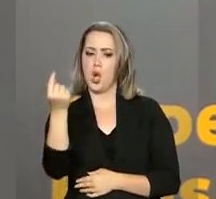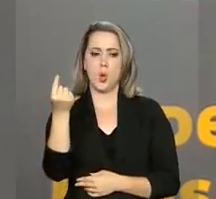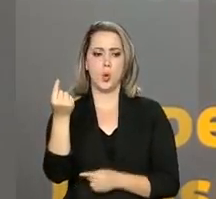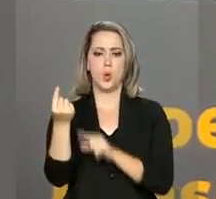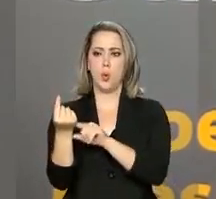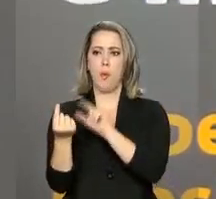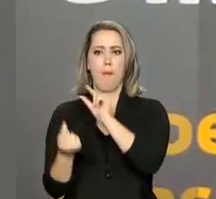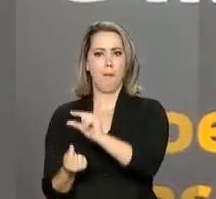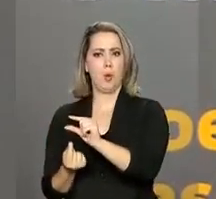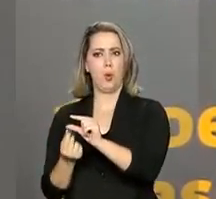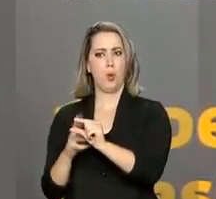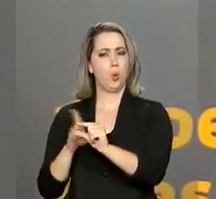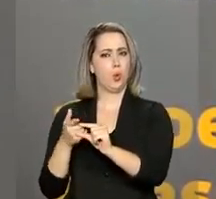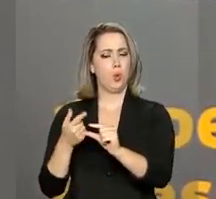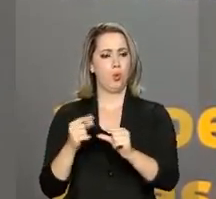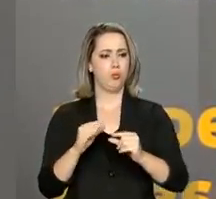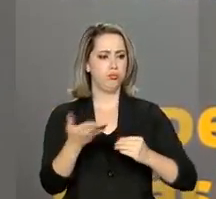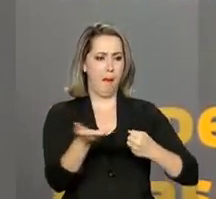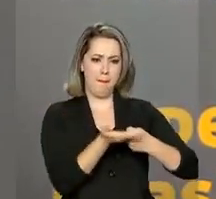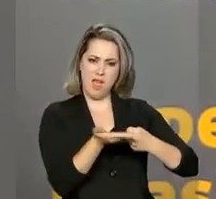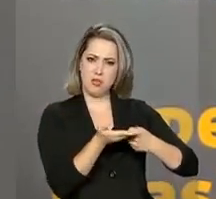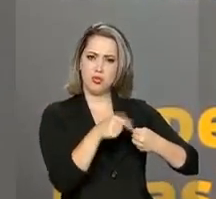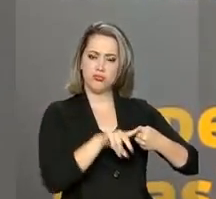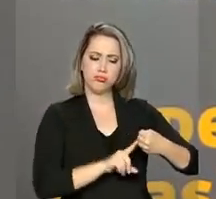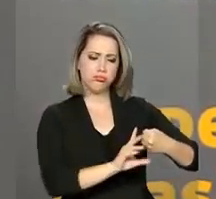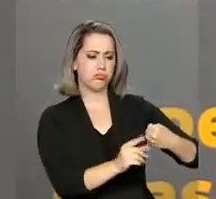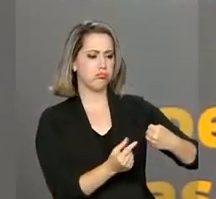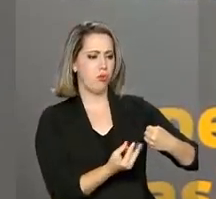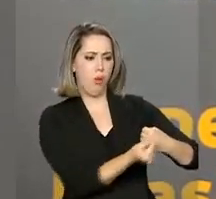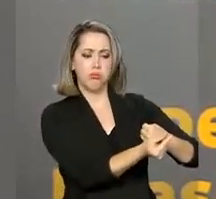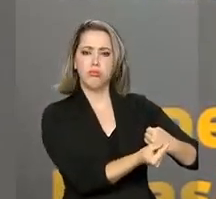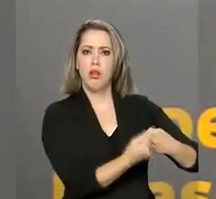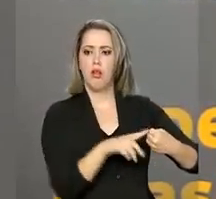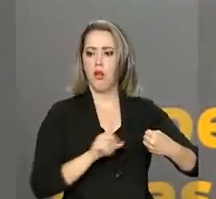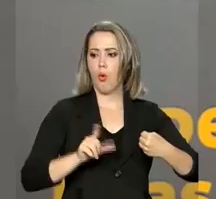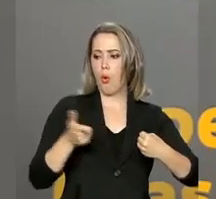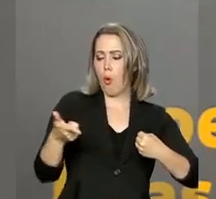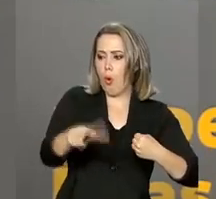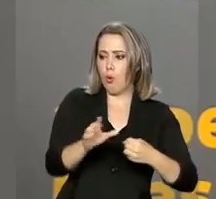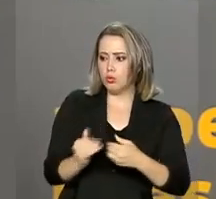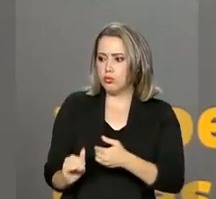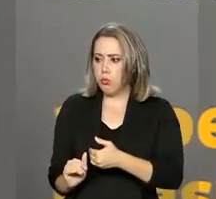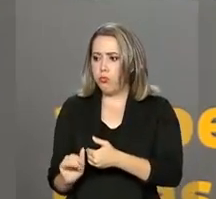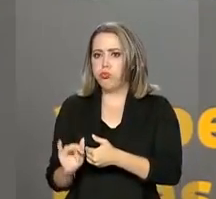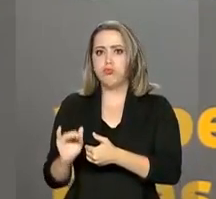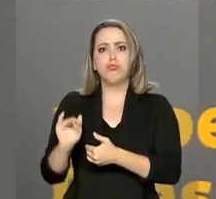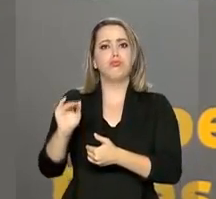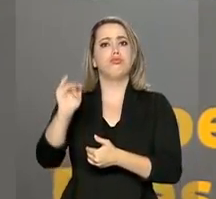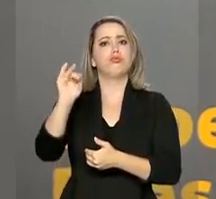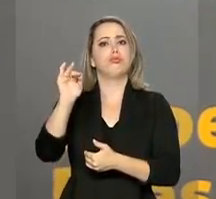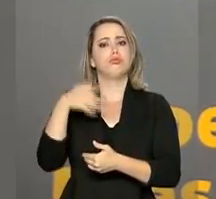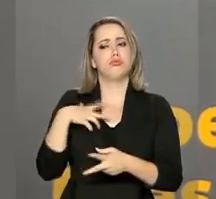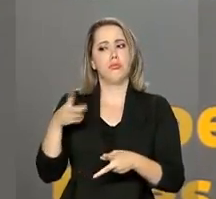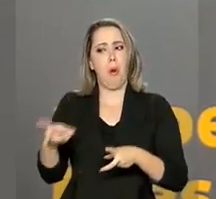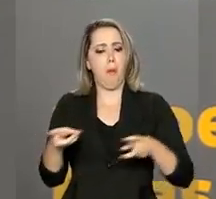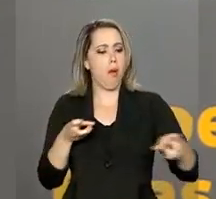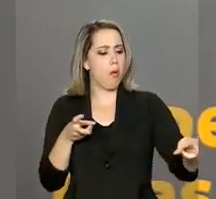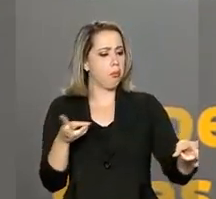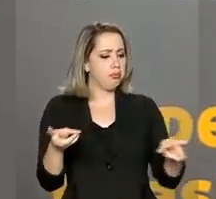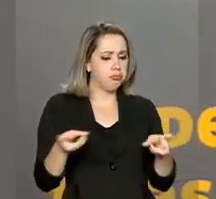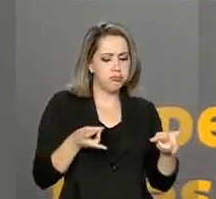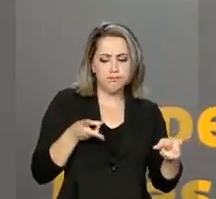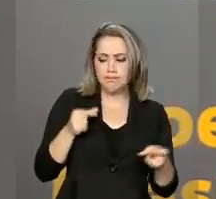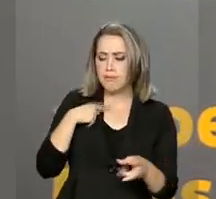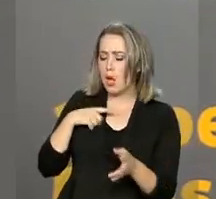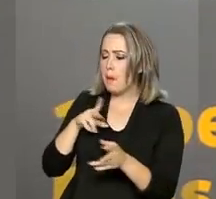da média regular de um pesquisador acadêmico, de um aluno. E a partir daí eu comecei a pesquisar essas